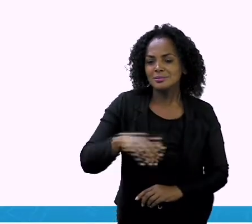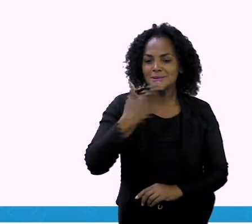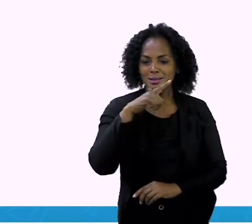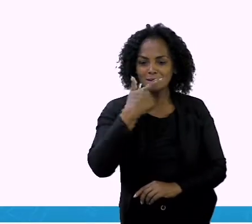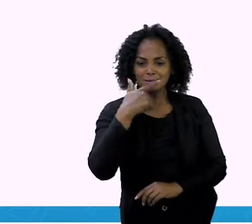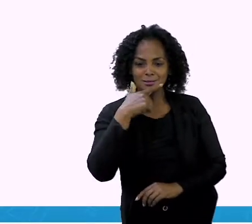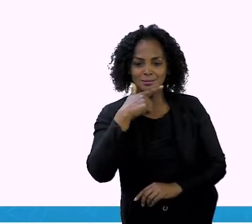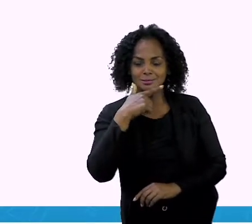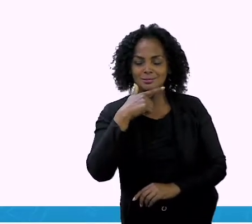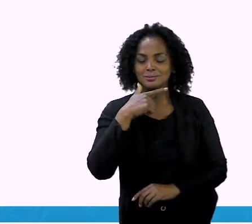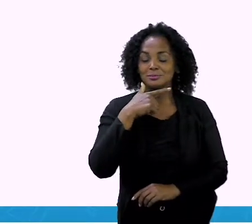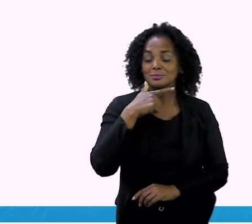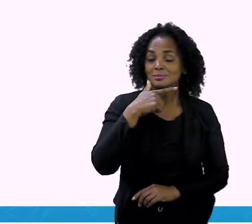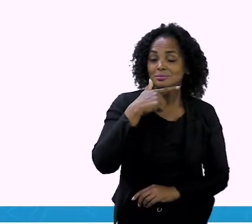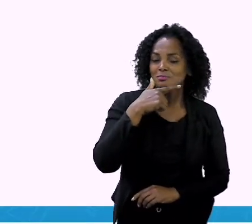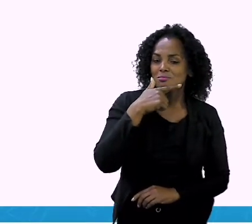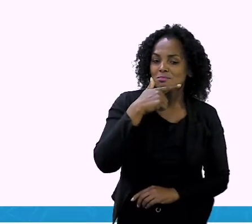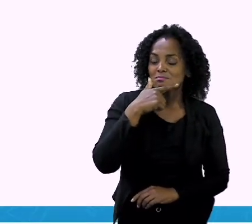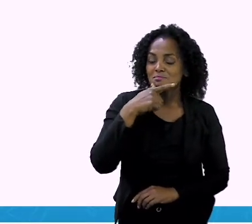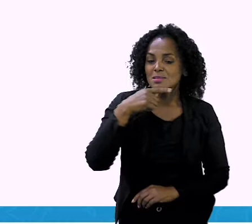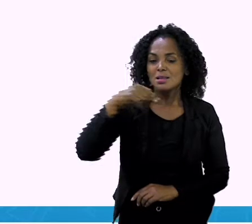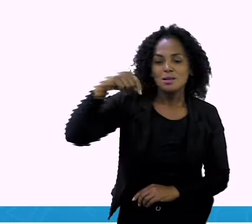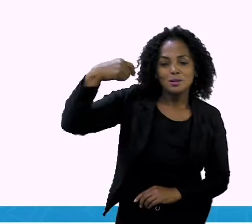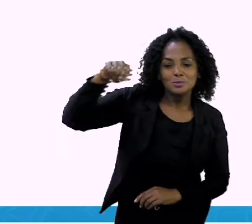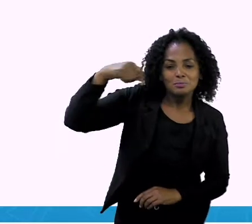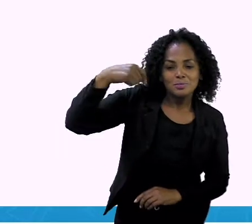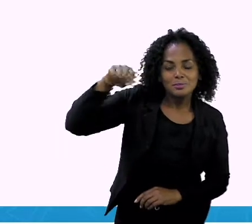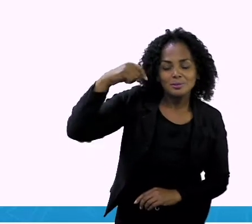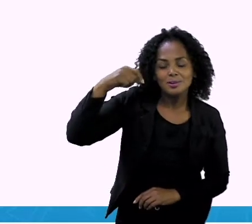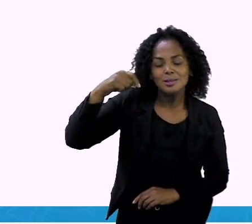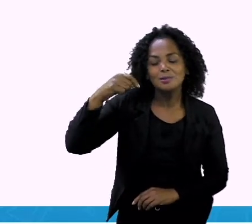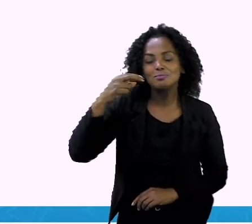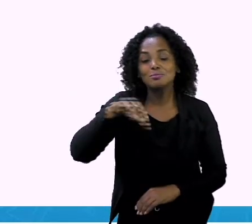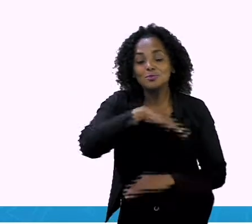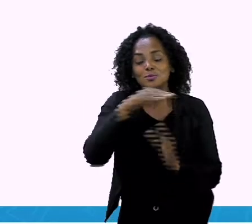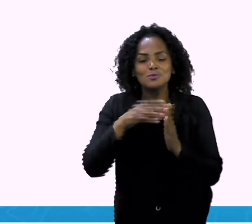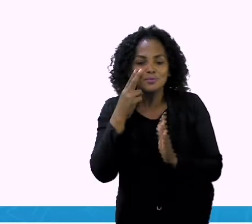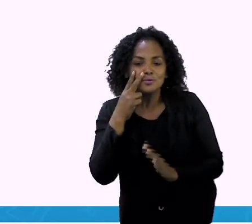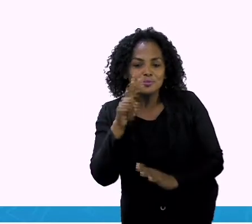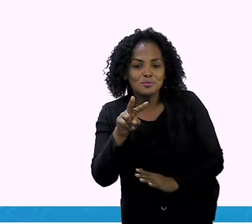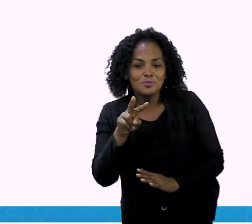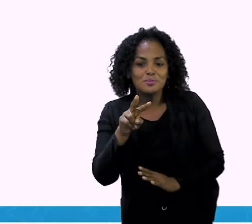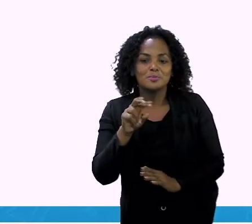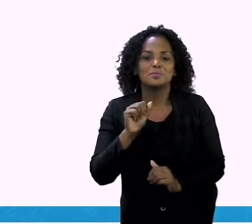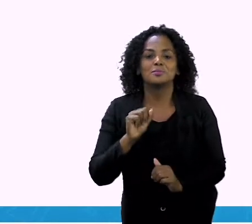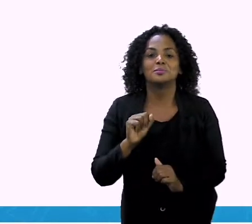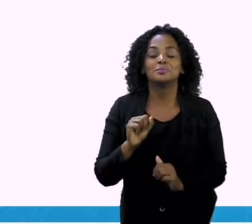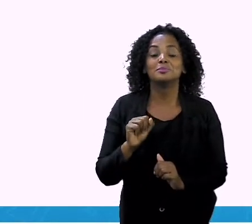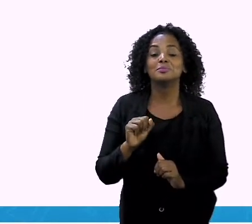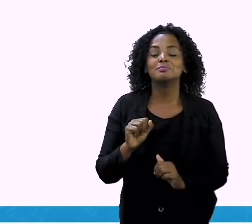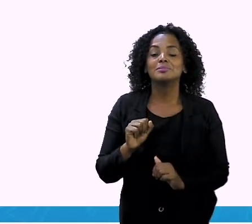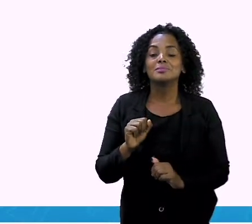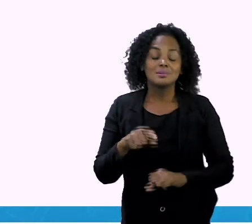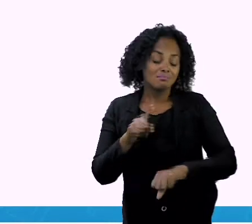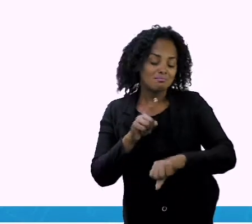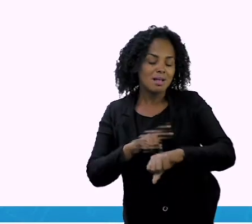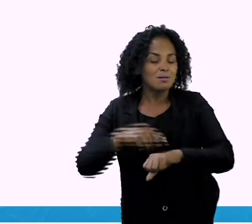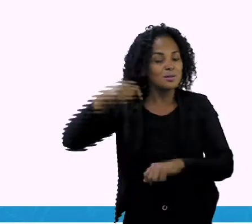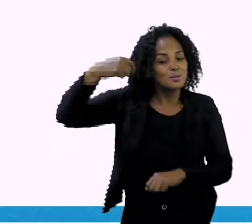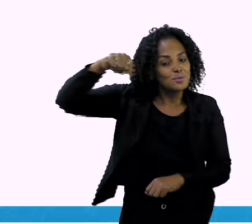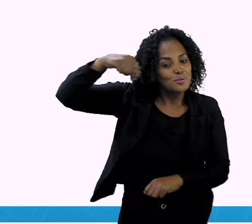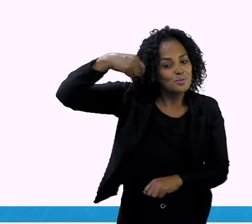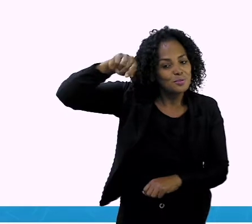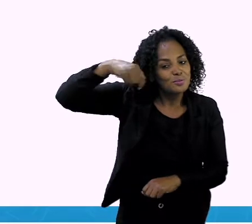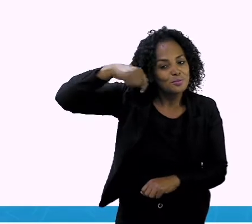respondia. Catapimba, hora do recreio, vocês vão ver. E na hora do recreio,